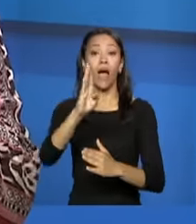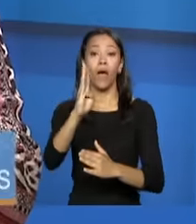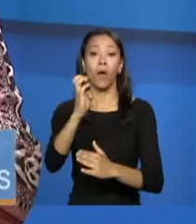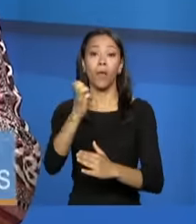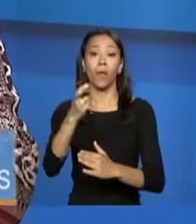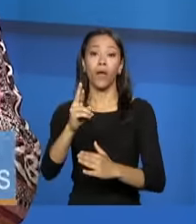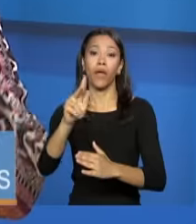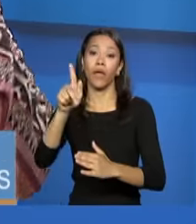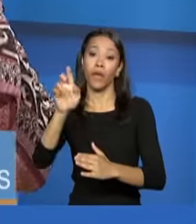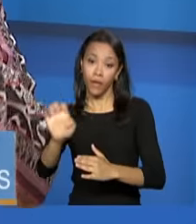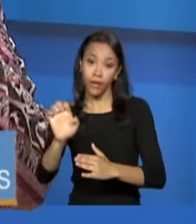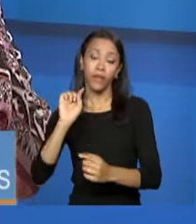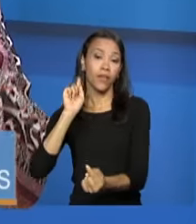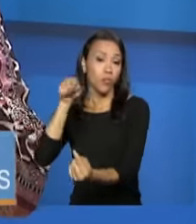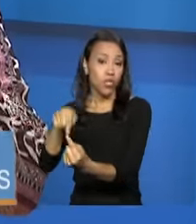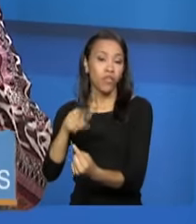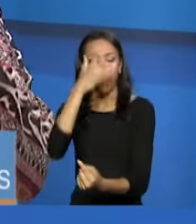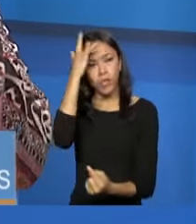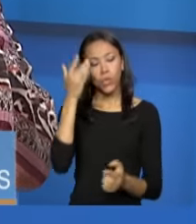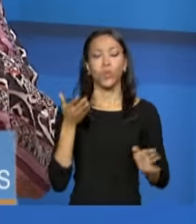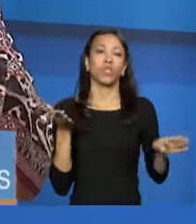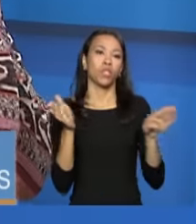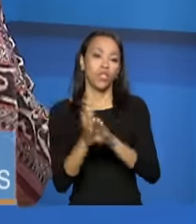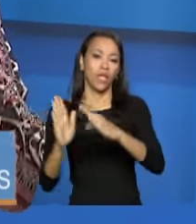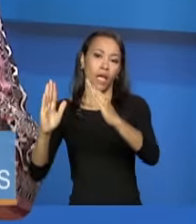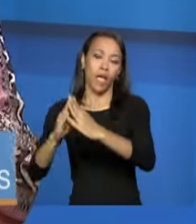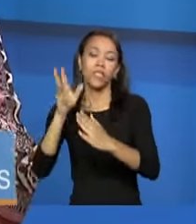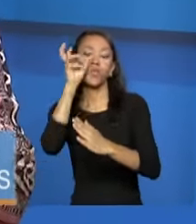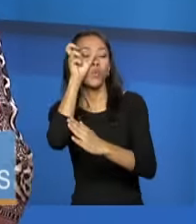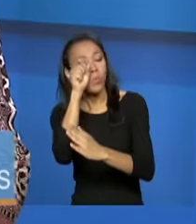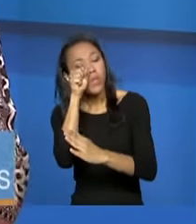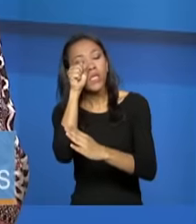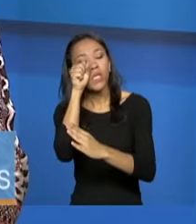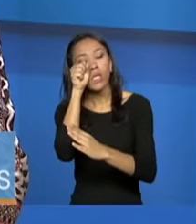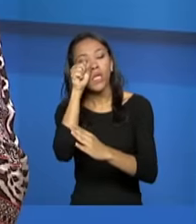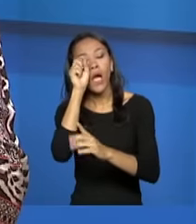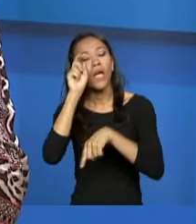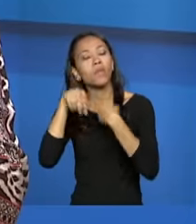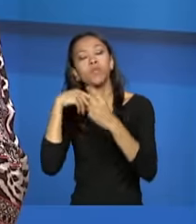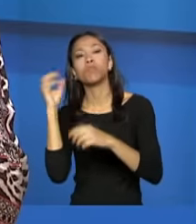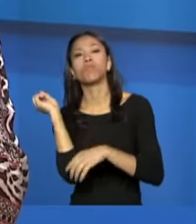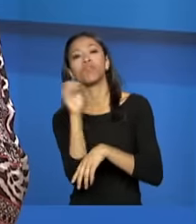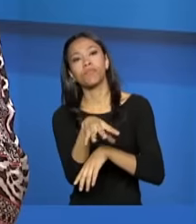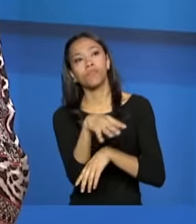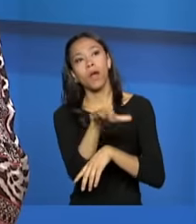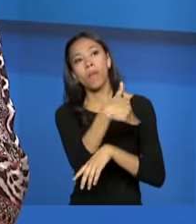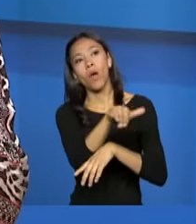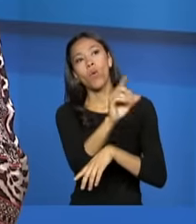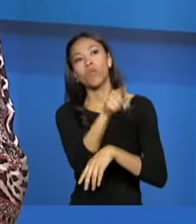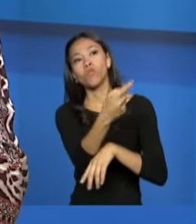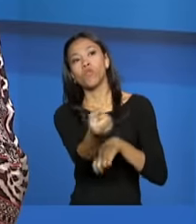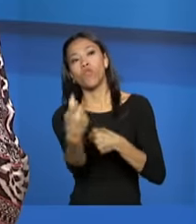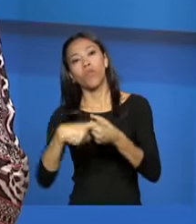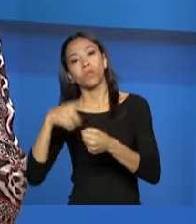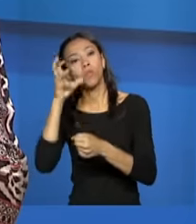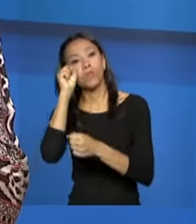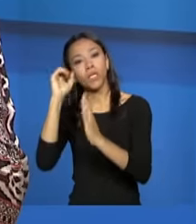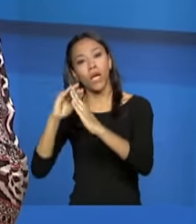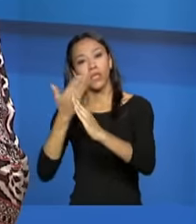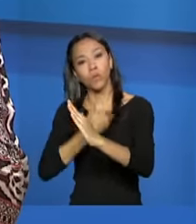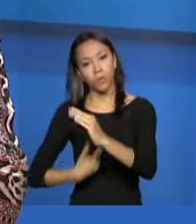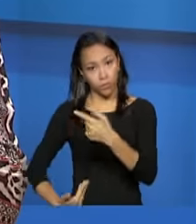objetivo da pessoa chegar, dormir, e no outro dia, seguir a vida. O serviço de acolhimento institucional para adultos e famílias,